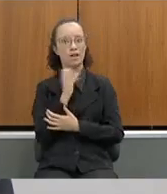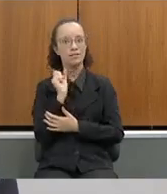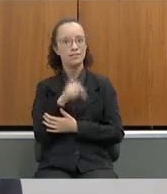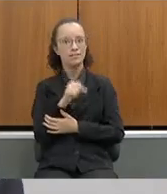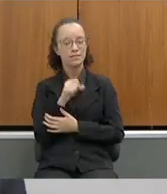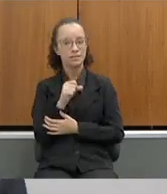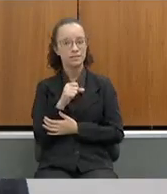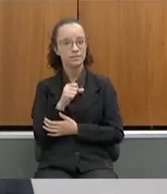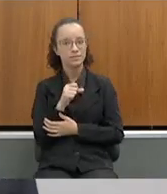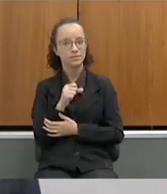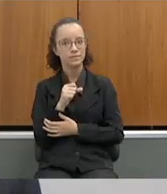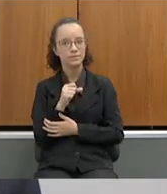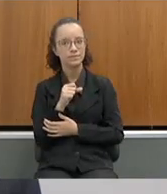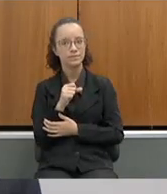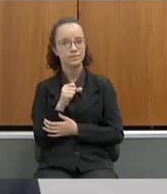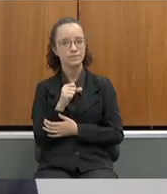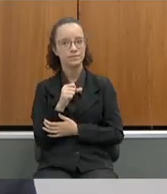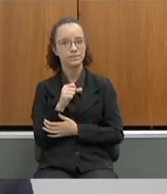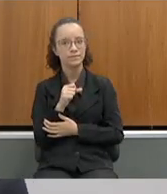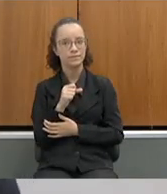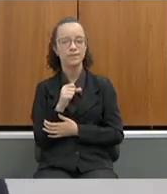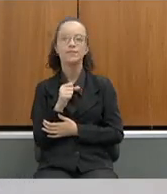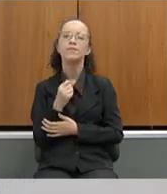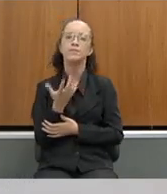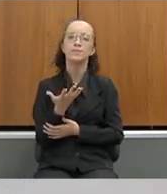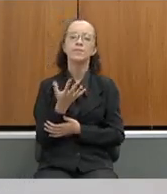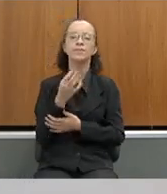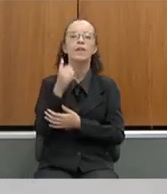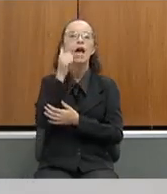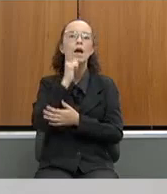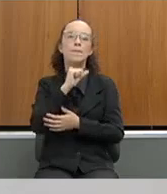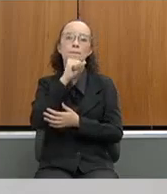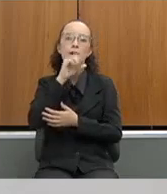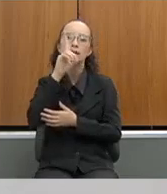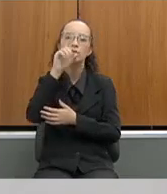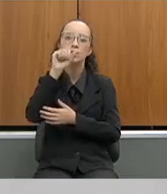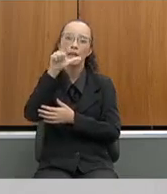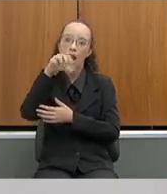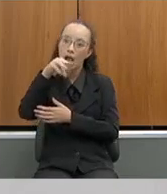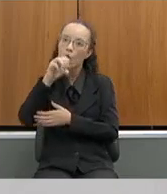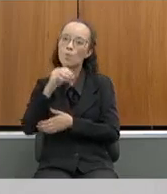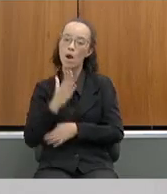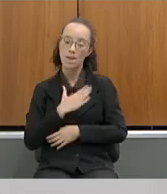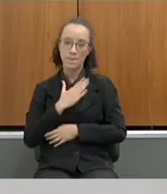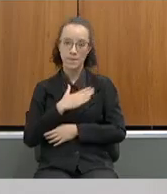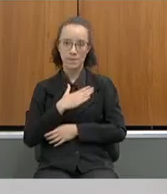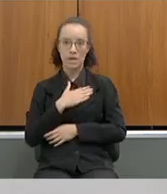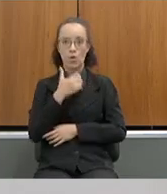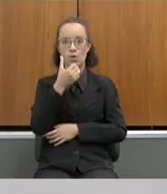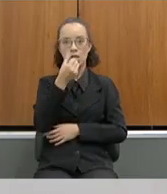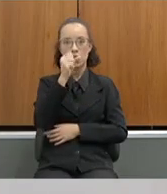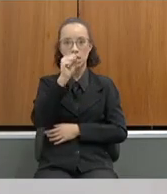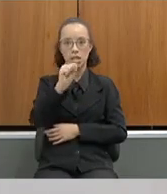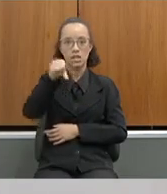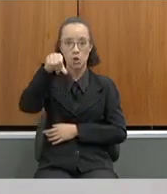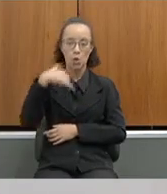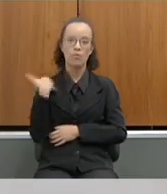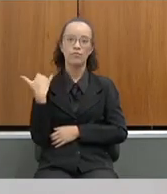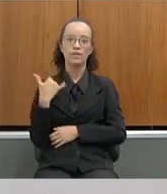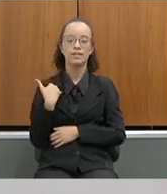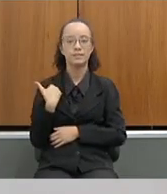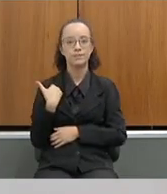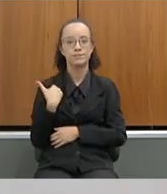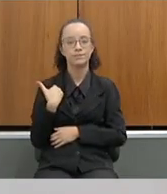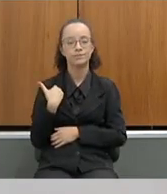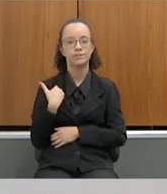Visto a mãe do Dalmo, visto a minha mãe que está com 89 anos, Alzheimer,